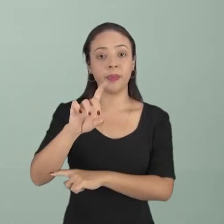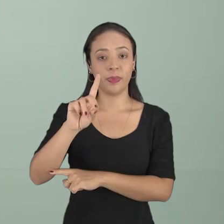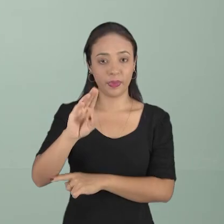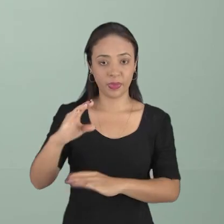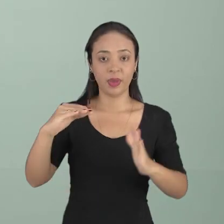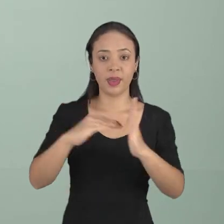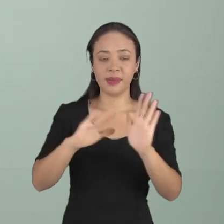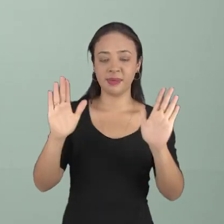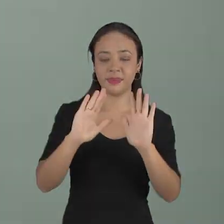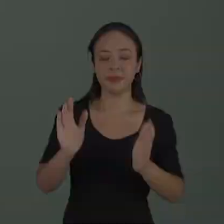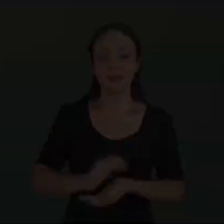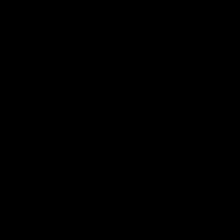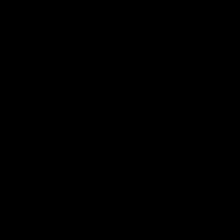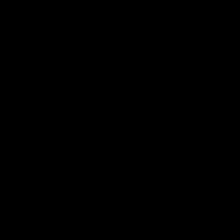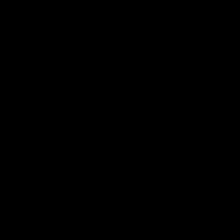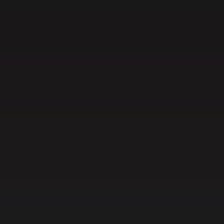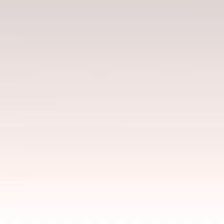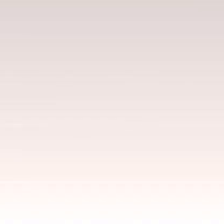Até a próxima.